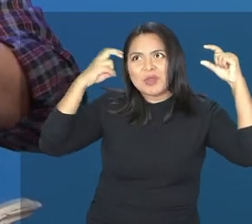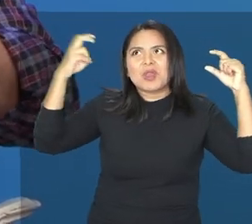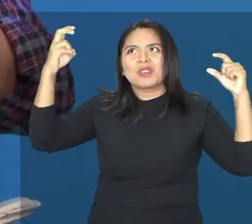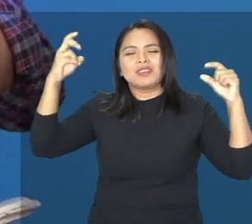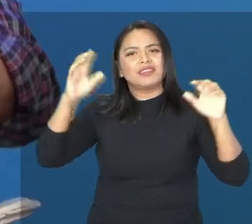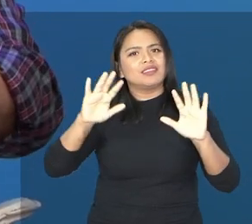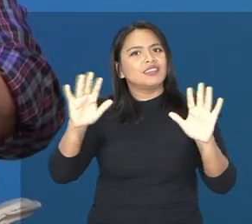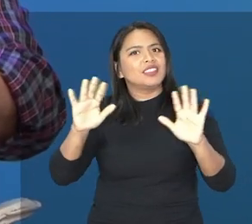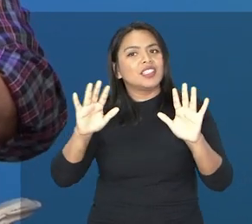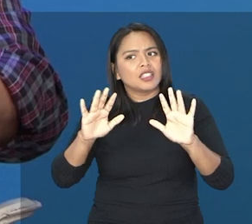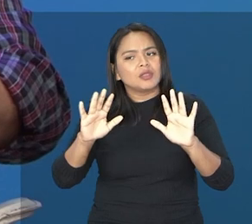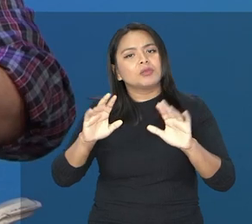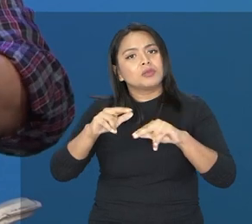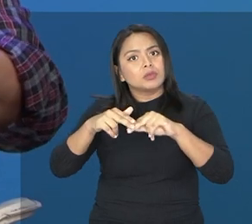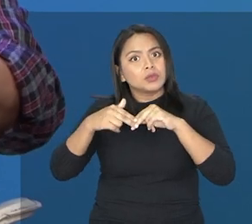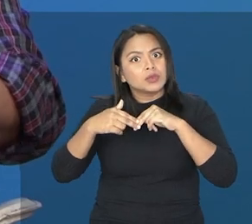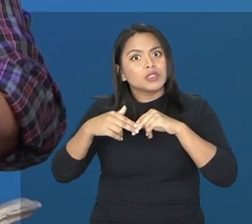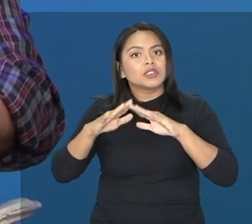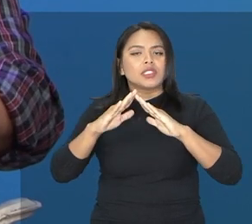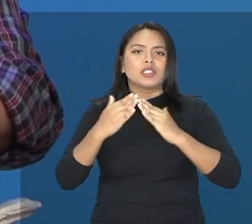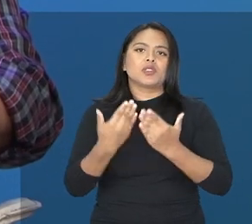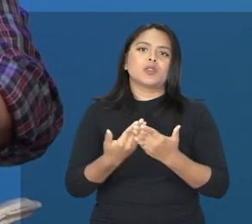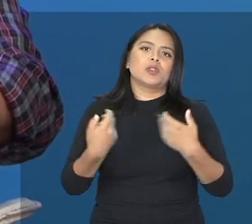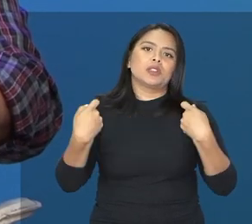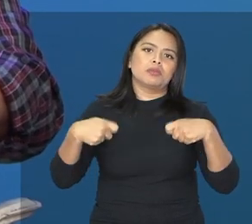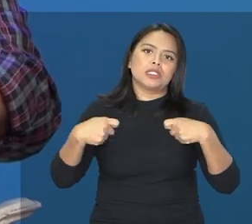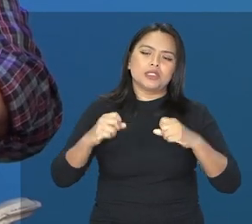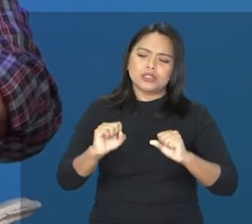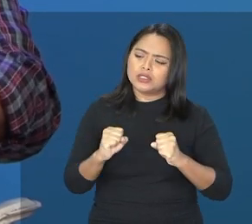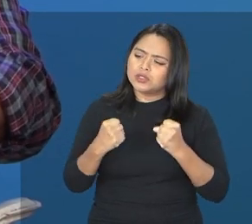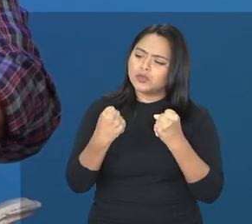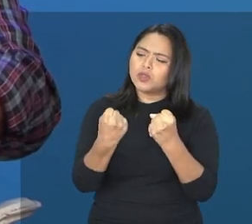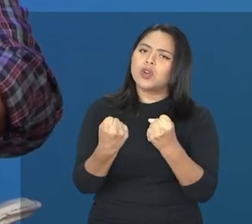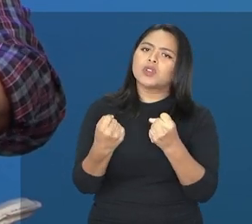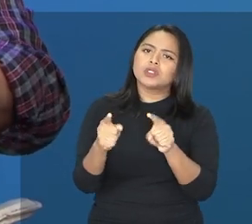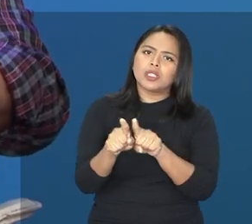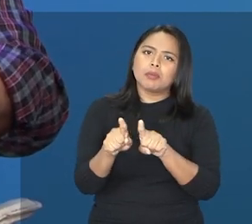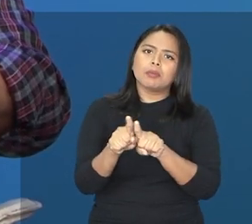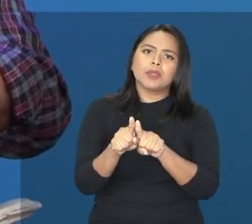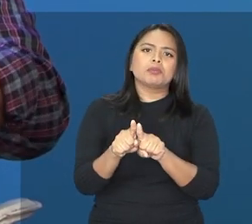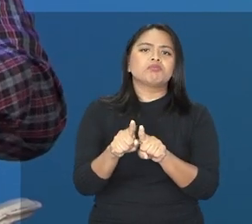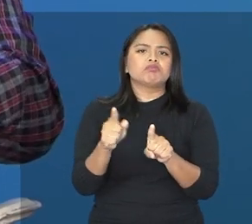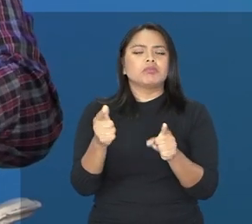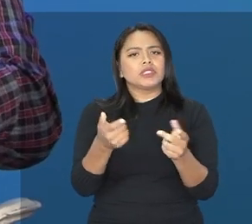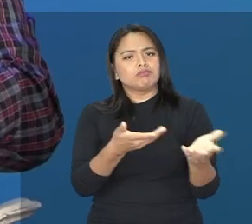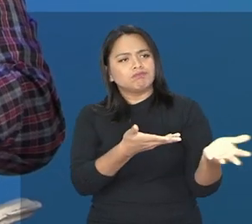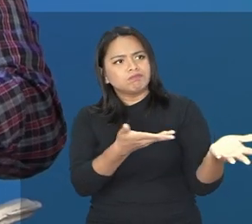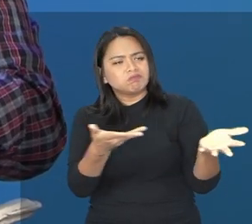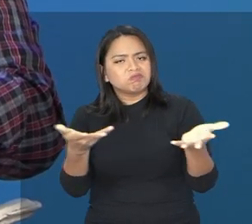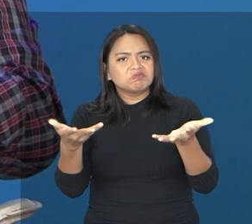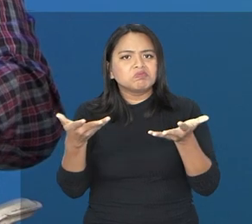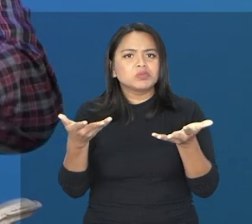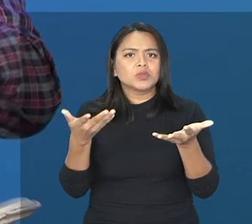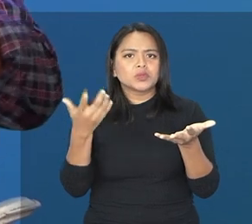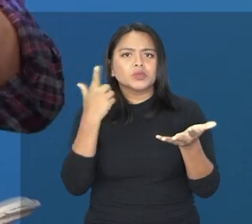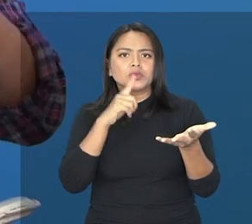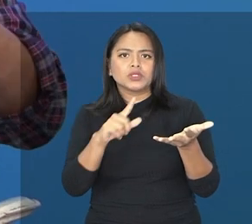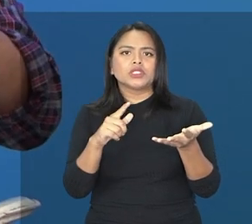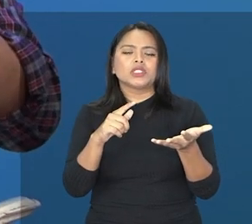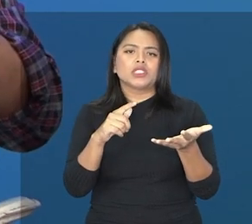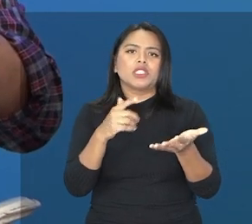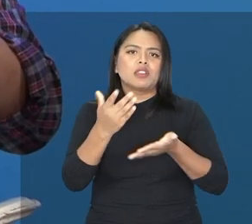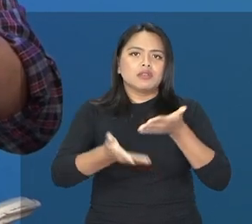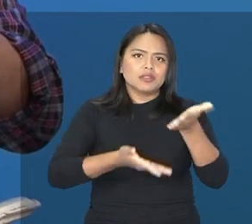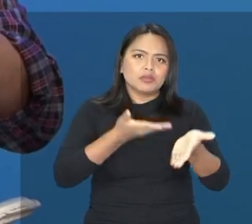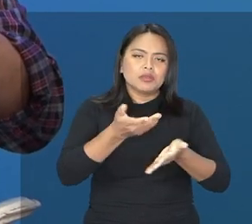é preciso que a escola faça um esforço para tentar resgatar esse amor. O